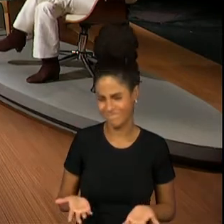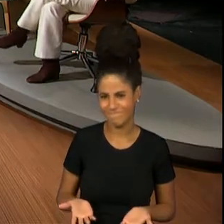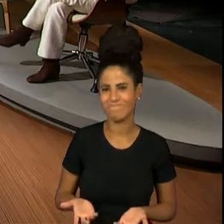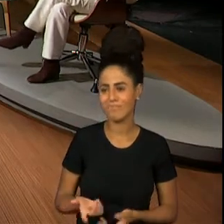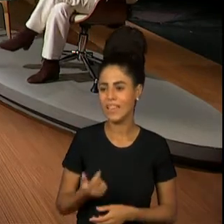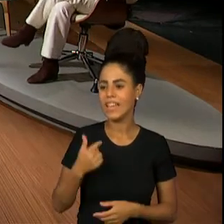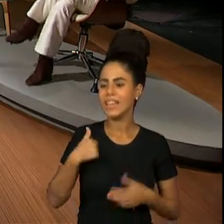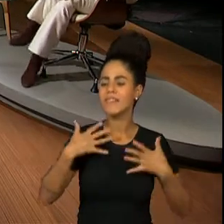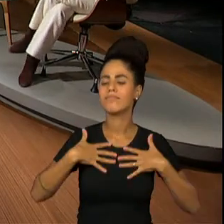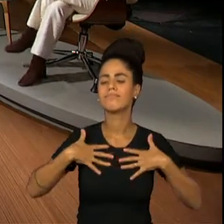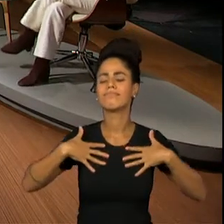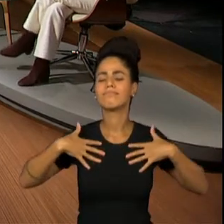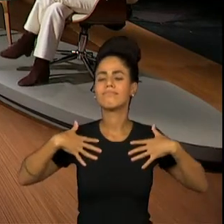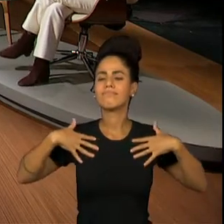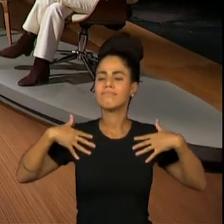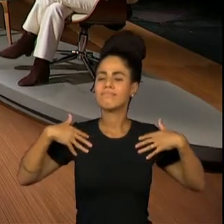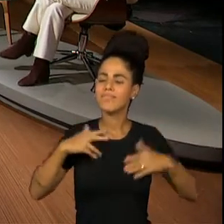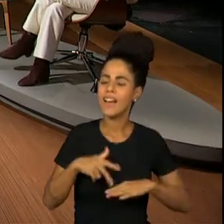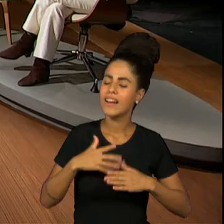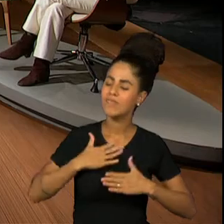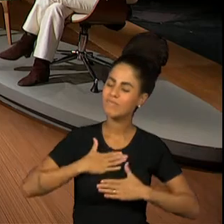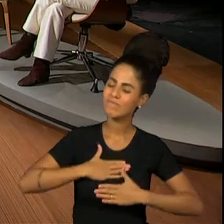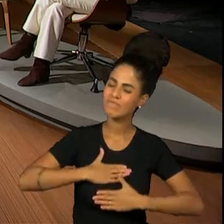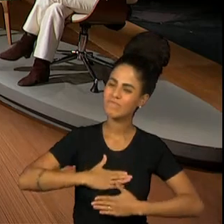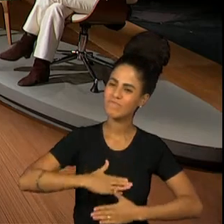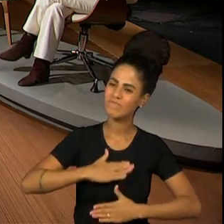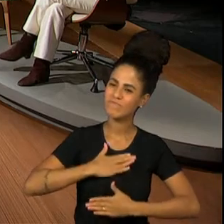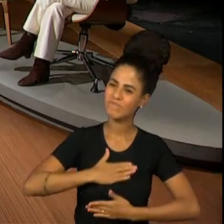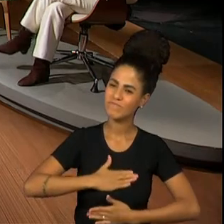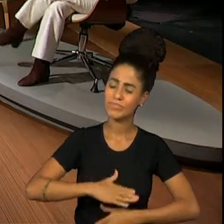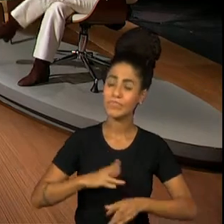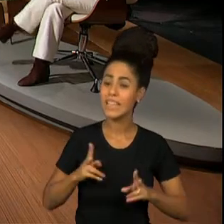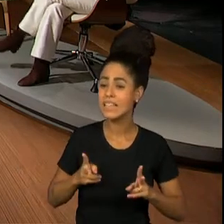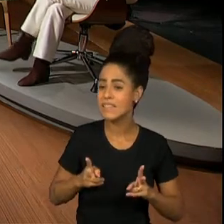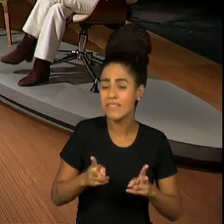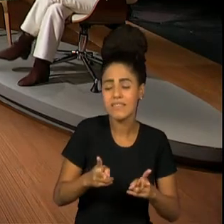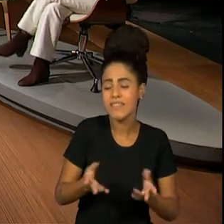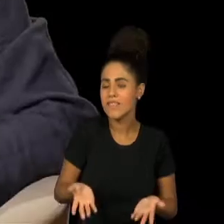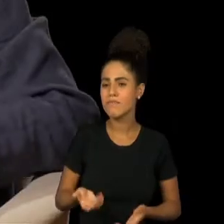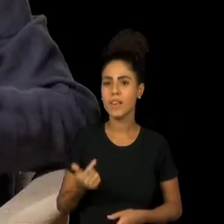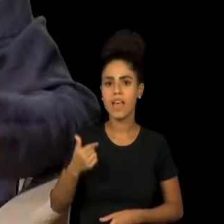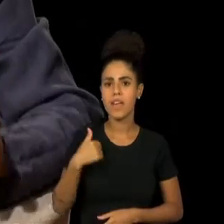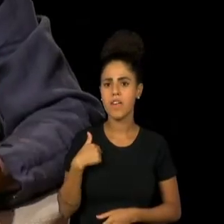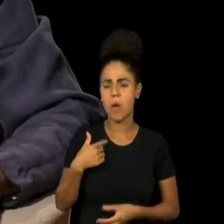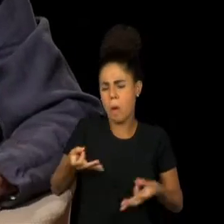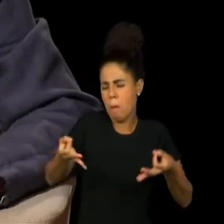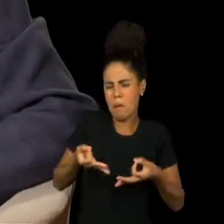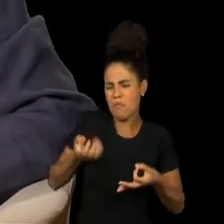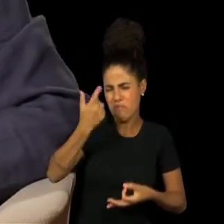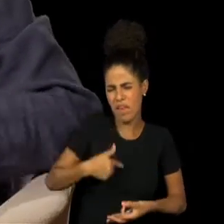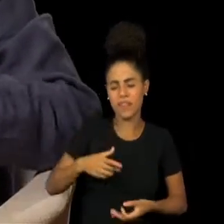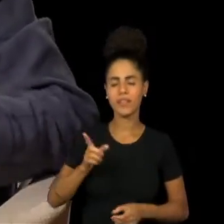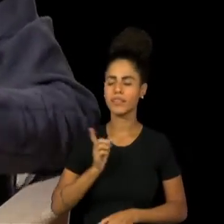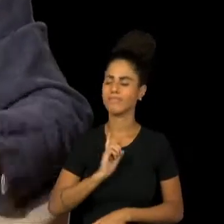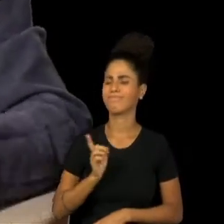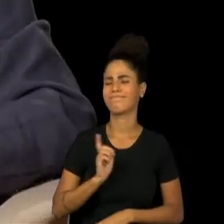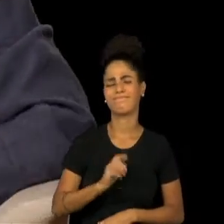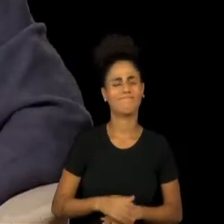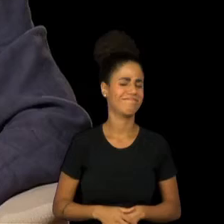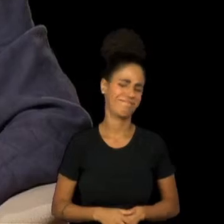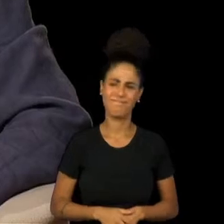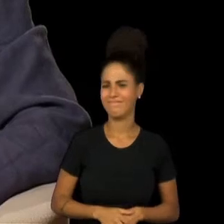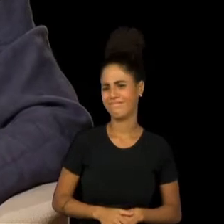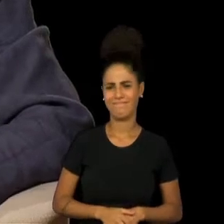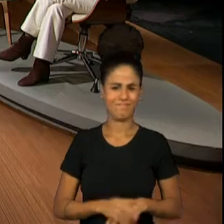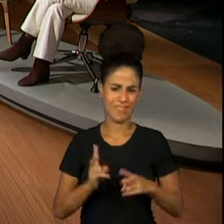tenho um... Ainda bem porque isso podia te amarrar, né? É, exatamente. Nunca me achei nem mais nem menos por isso, eu não lembro.